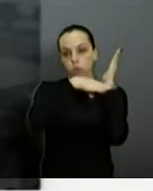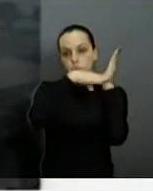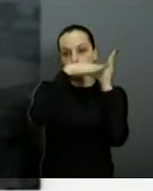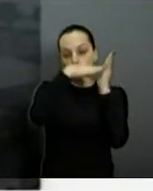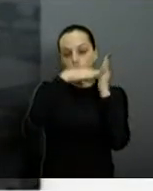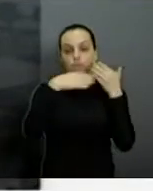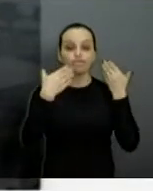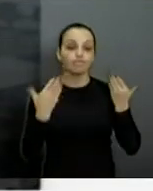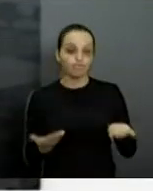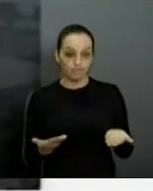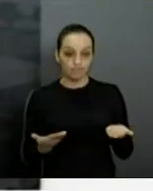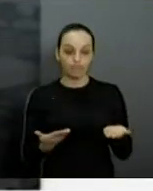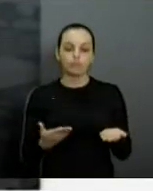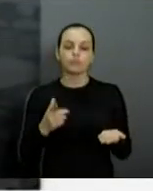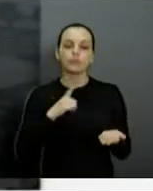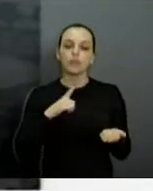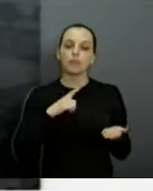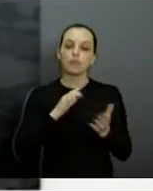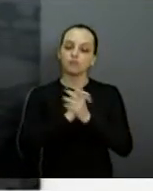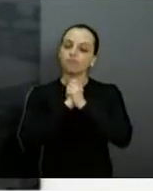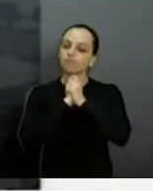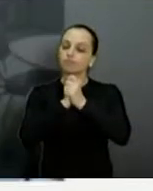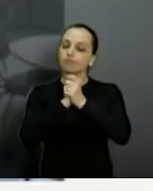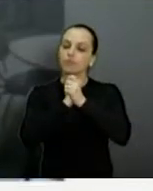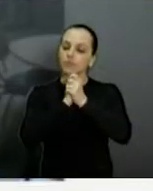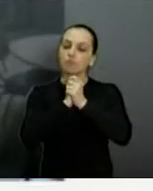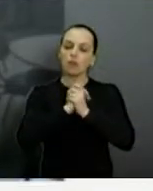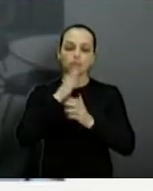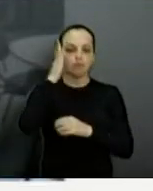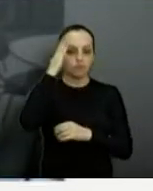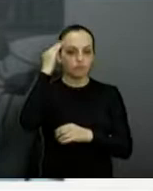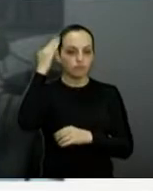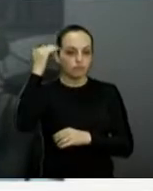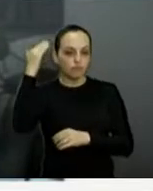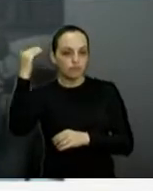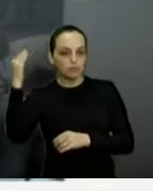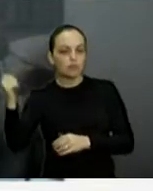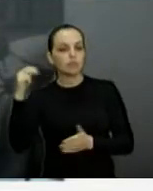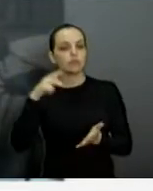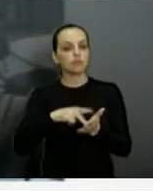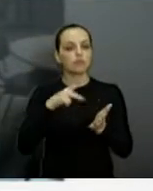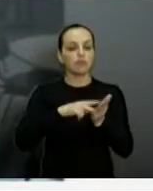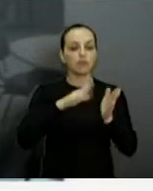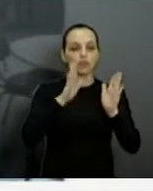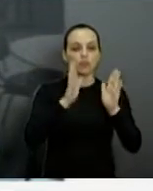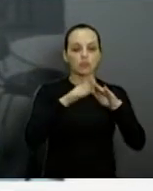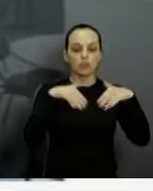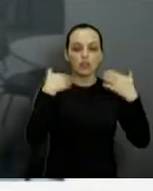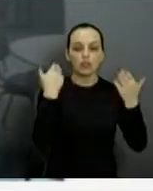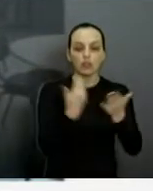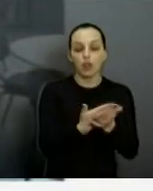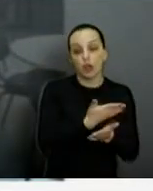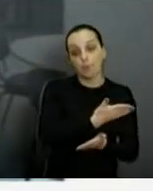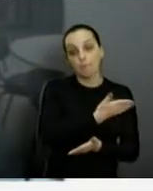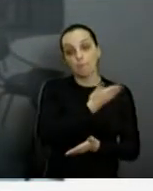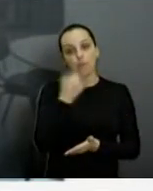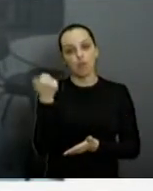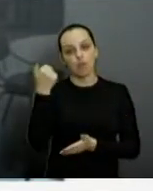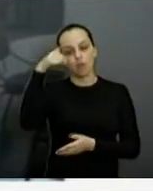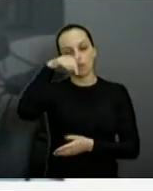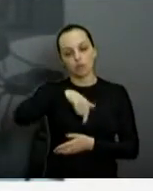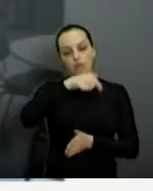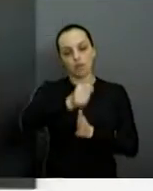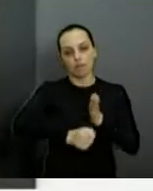sim, parabéns, sucesso, que é uma das melhores colégios de